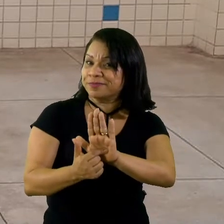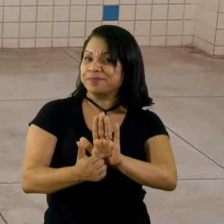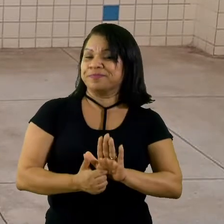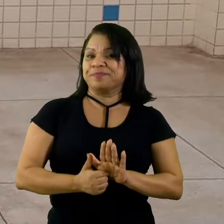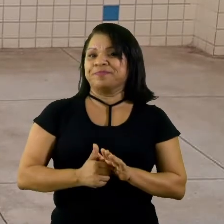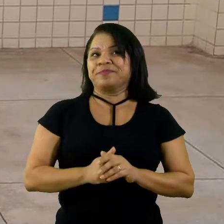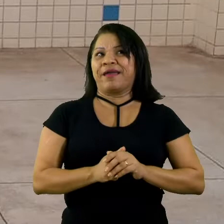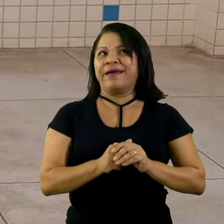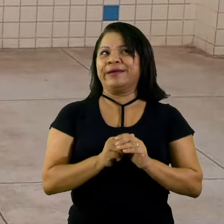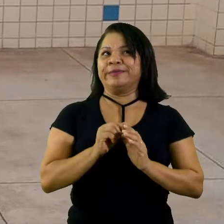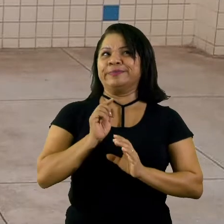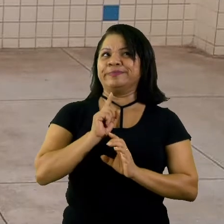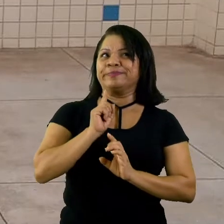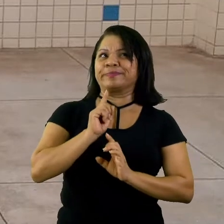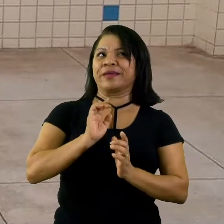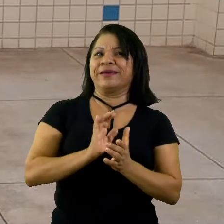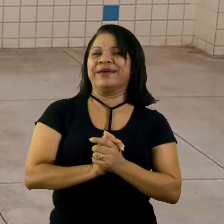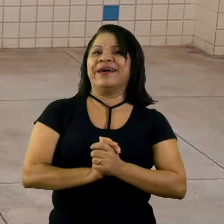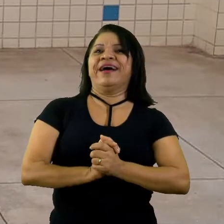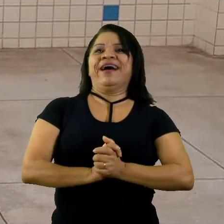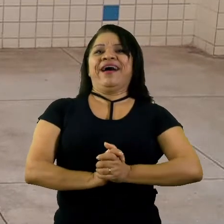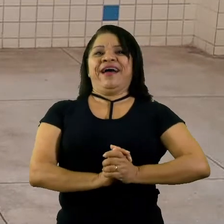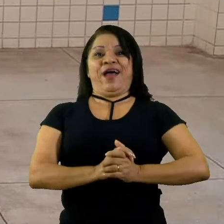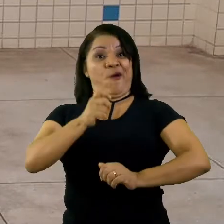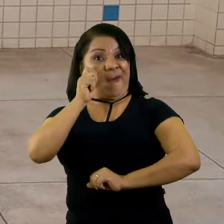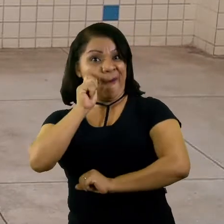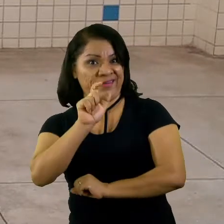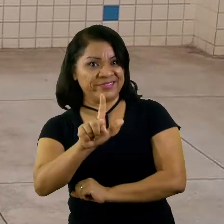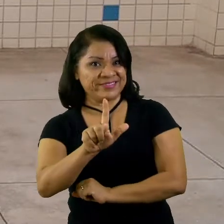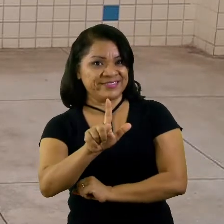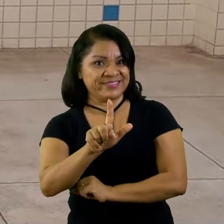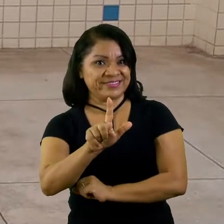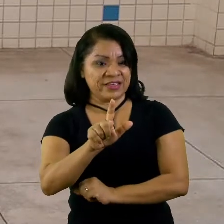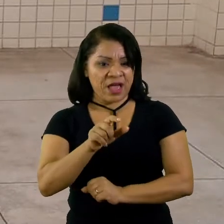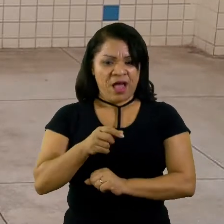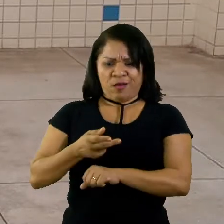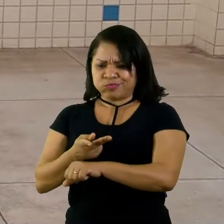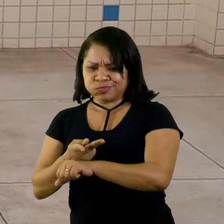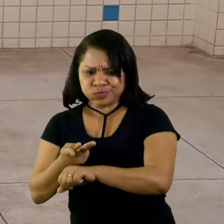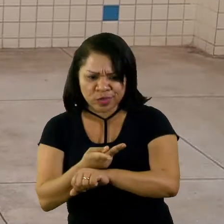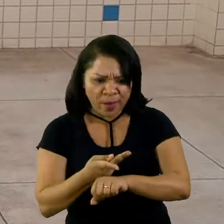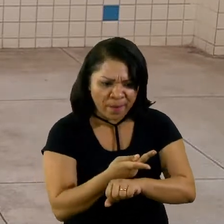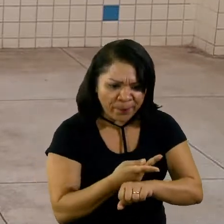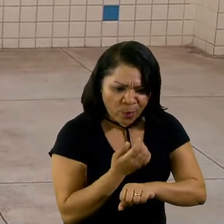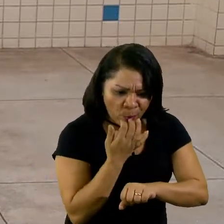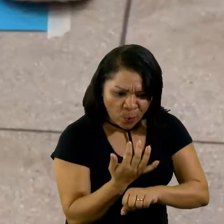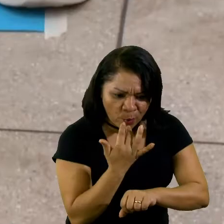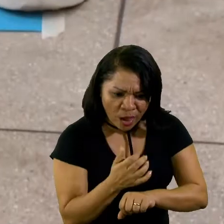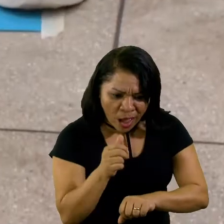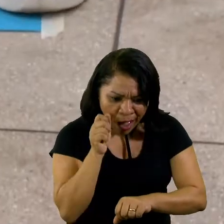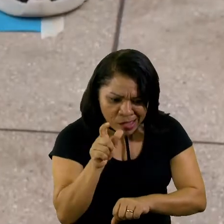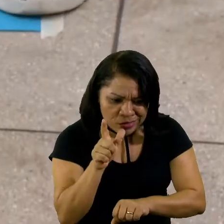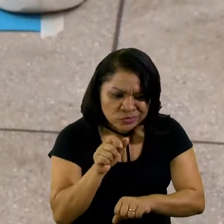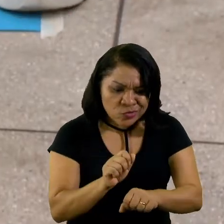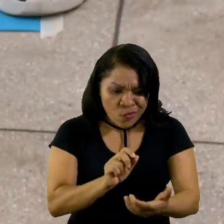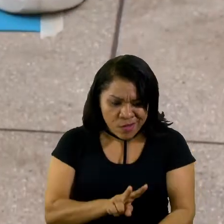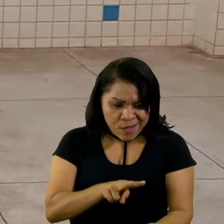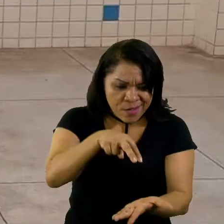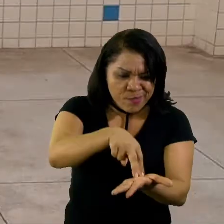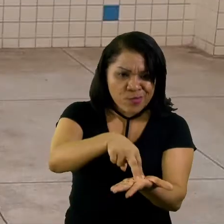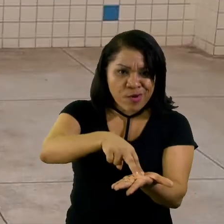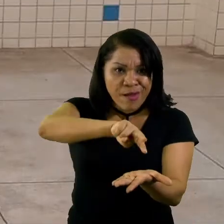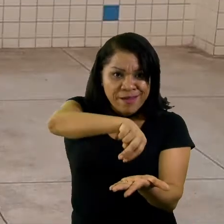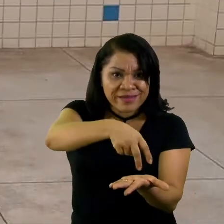vamos ver, o azul, você vai procurar a cor azul e vai, ó, pular e